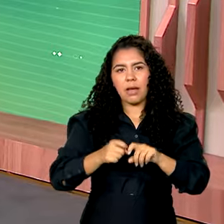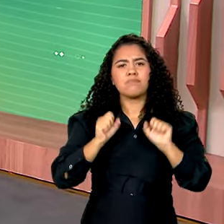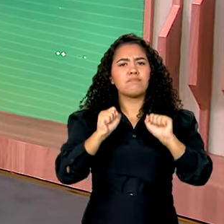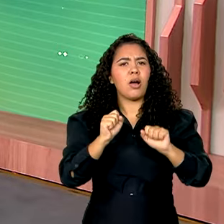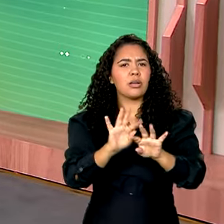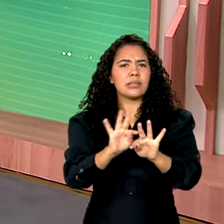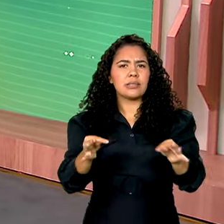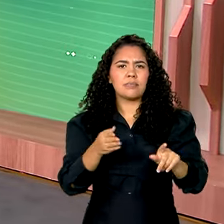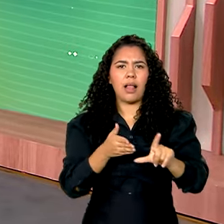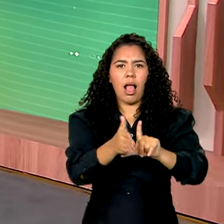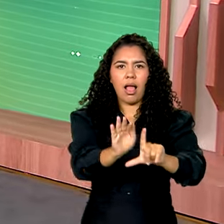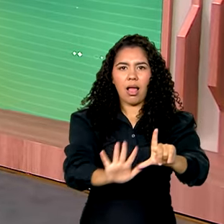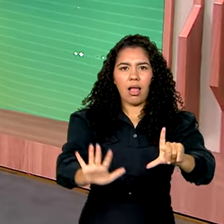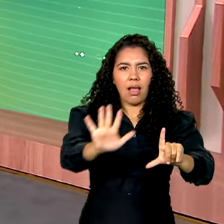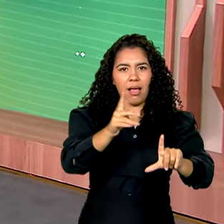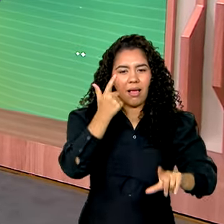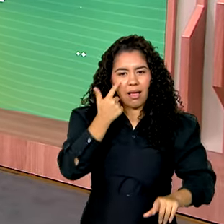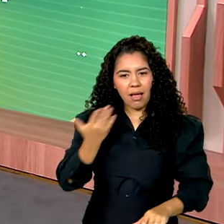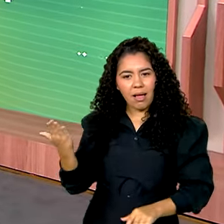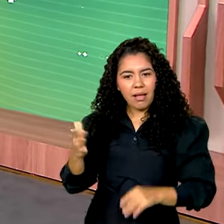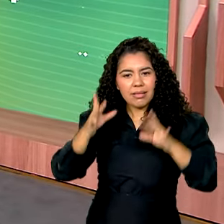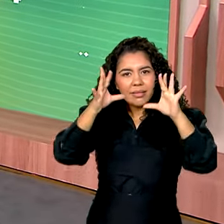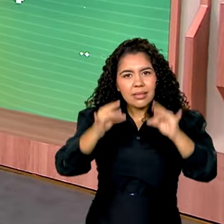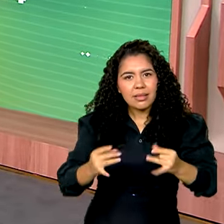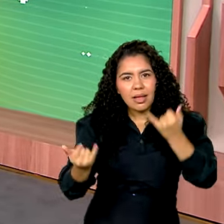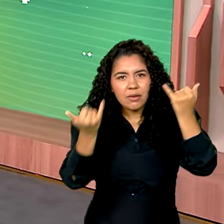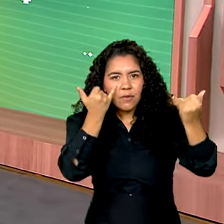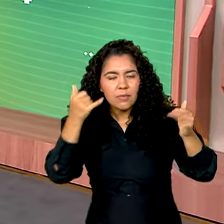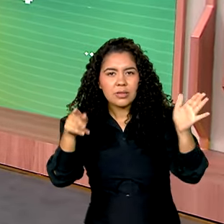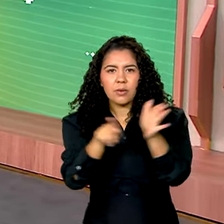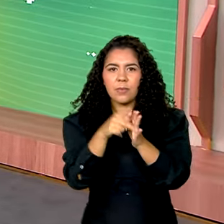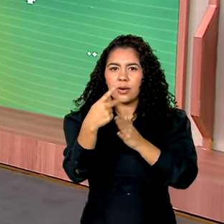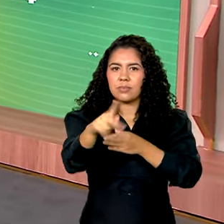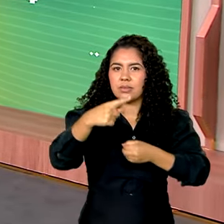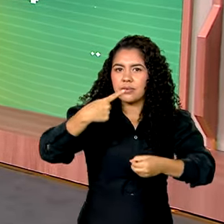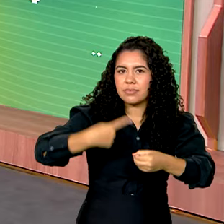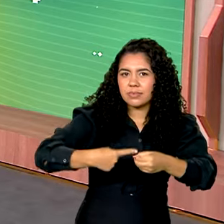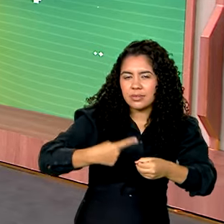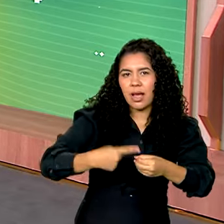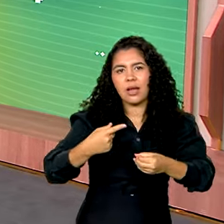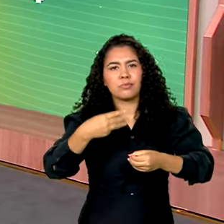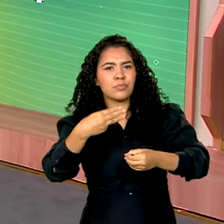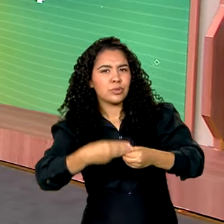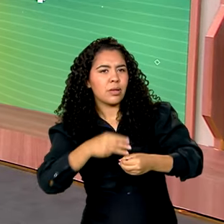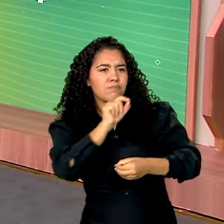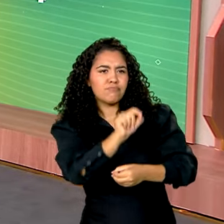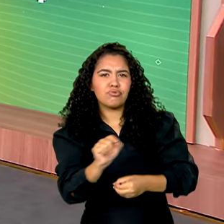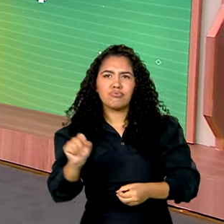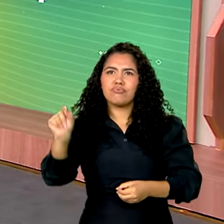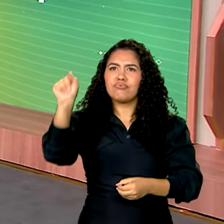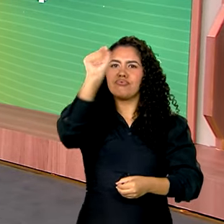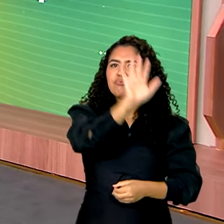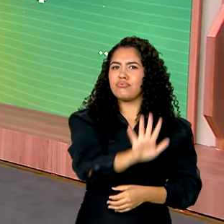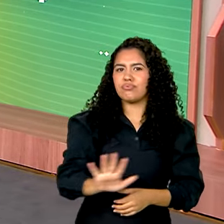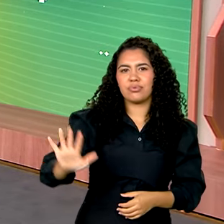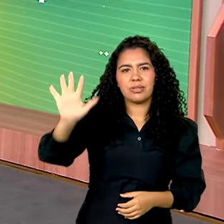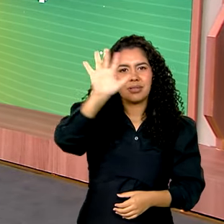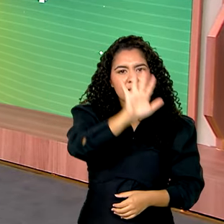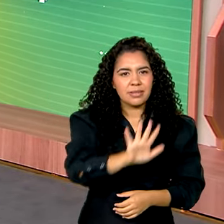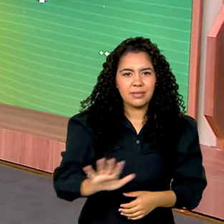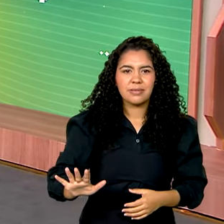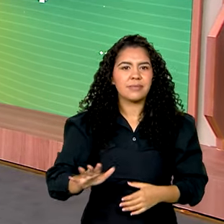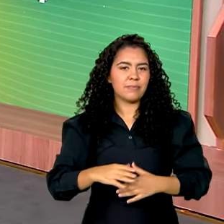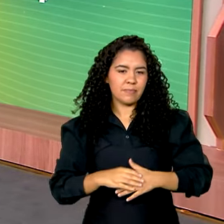Comunica.br para saber mais sobre o seu município ou alguma outra cidade, região do país, uma cidade